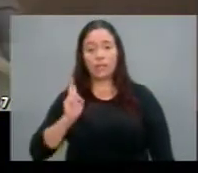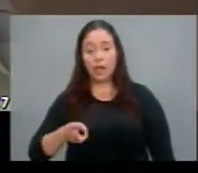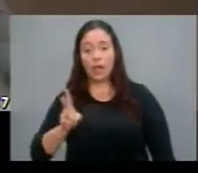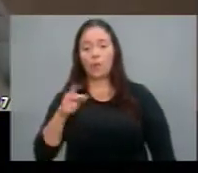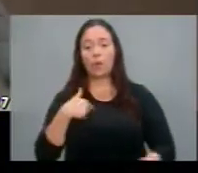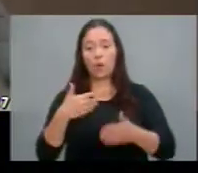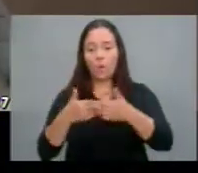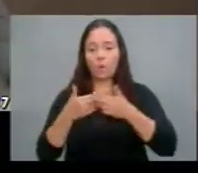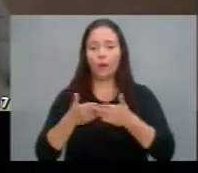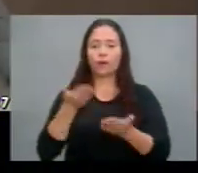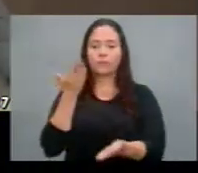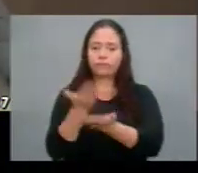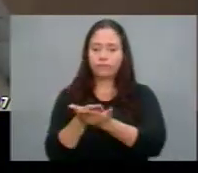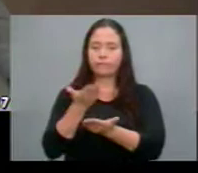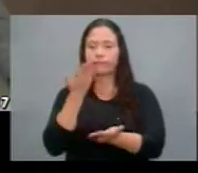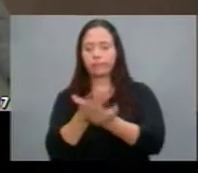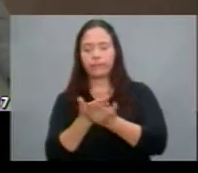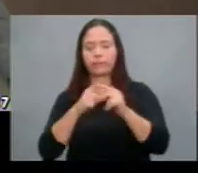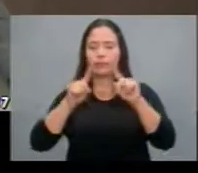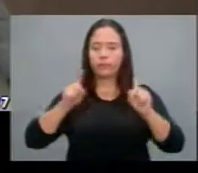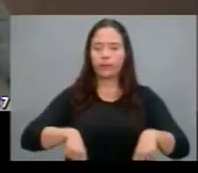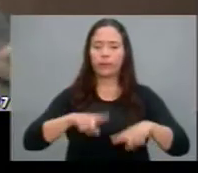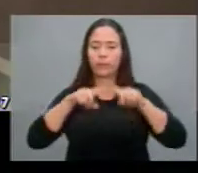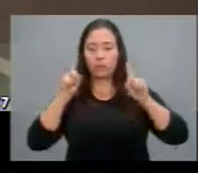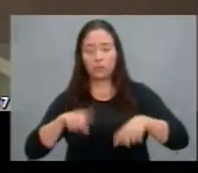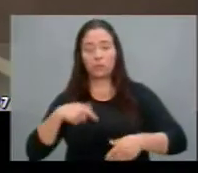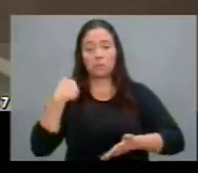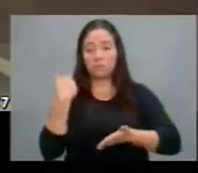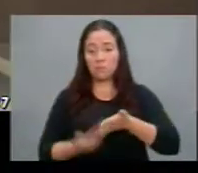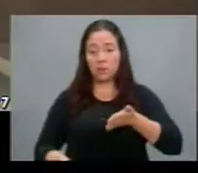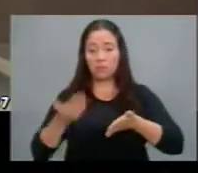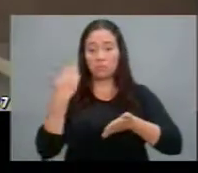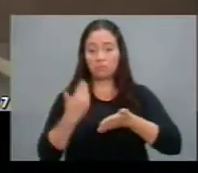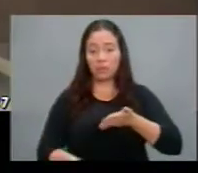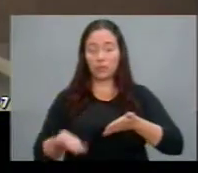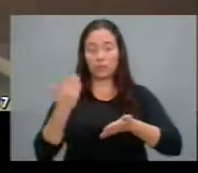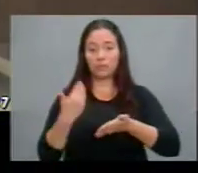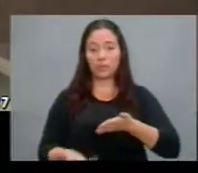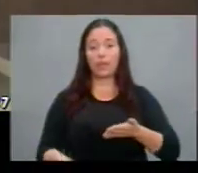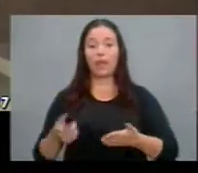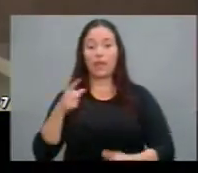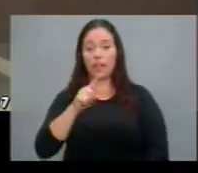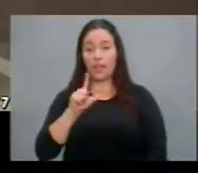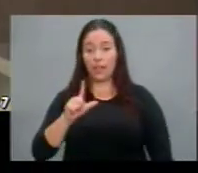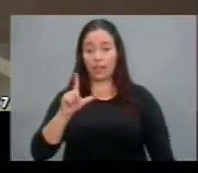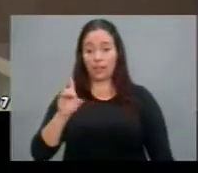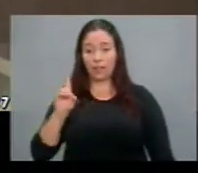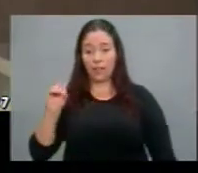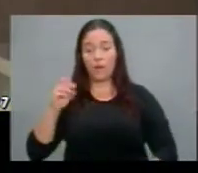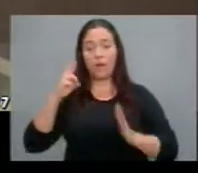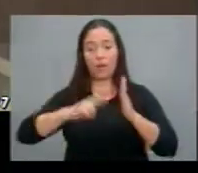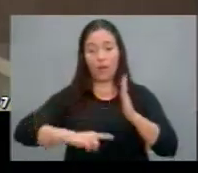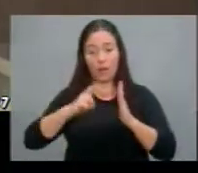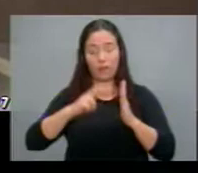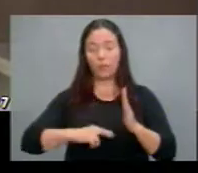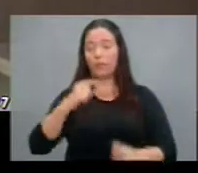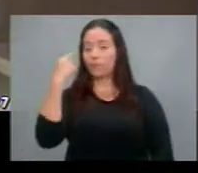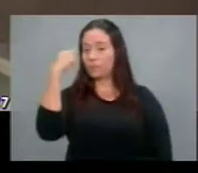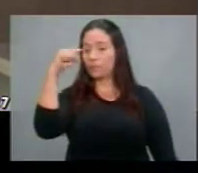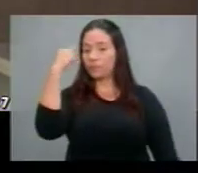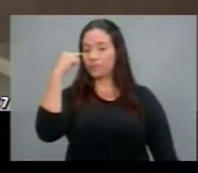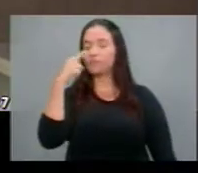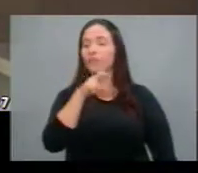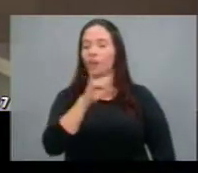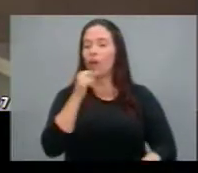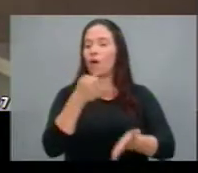vez eu espero que agora tendo em vista que o relator da LDO deputado Adilou ele vai aquecer com uma emenda minha com relação